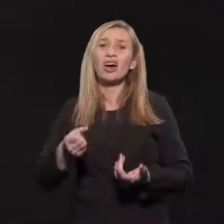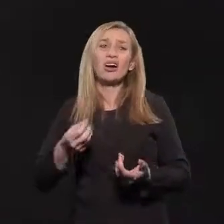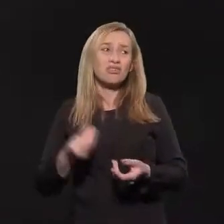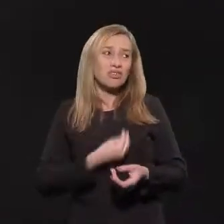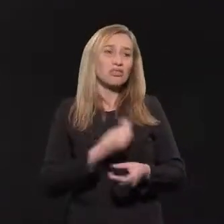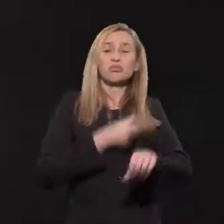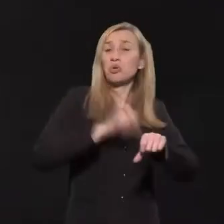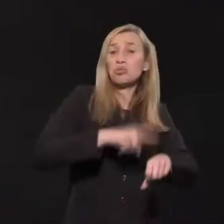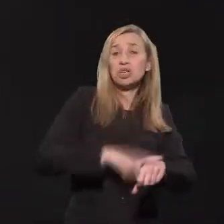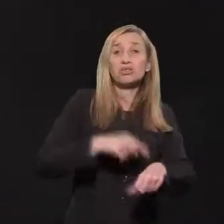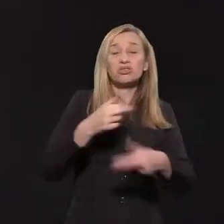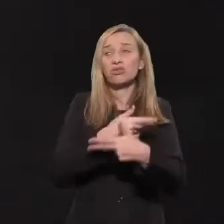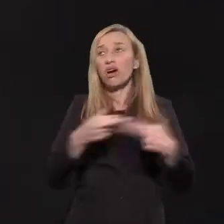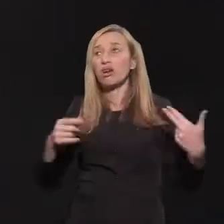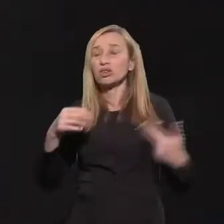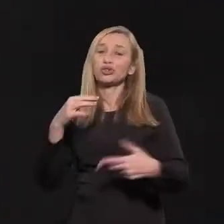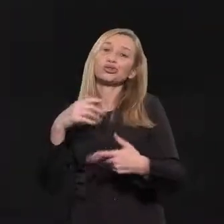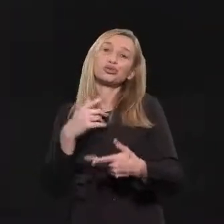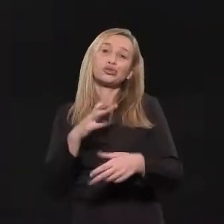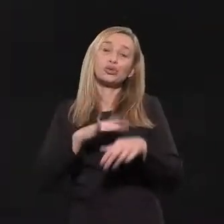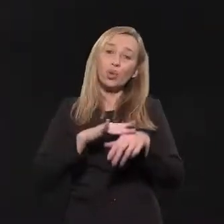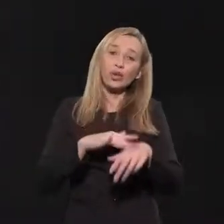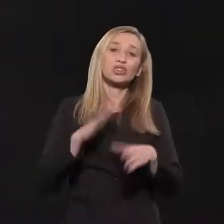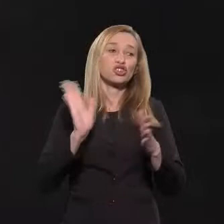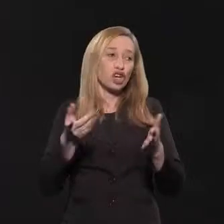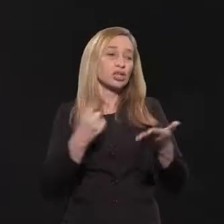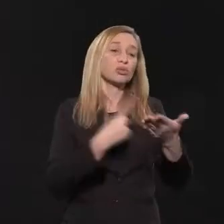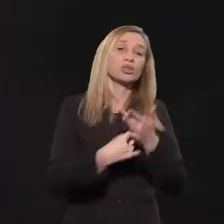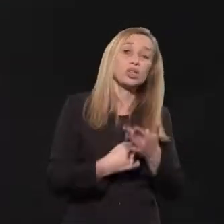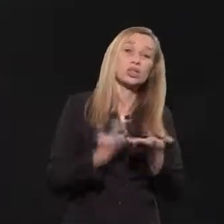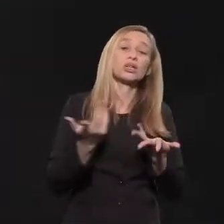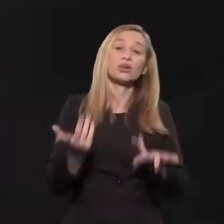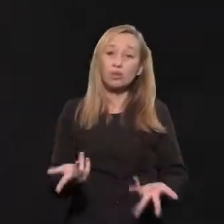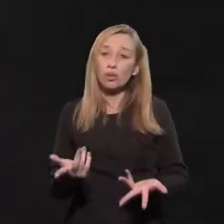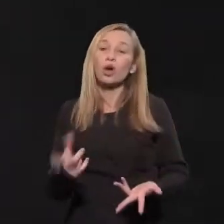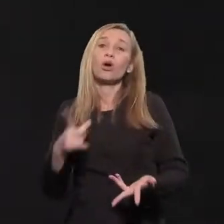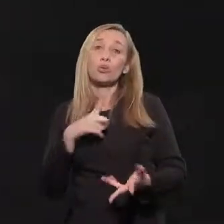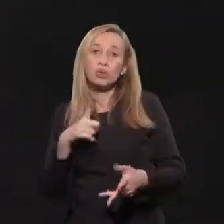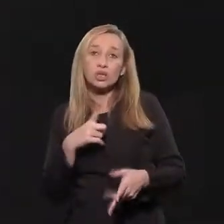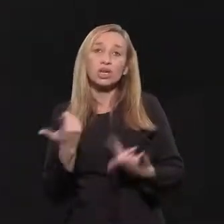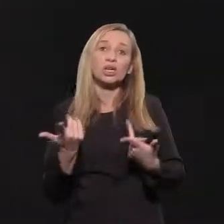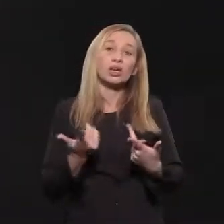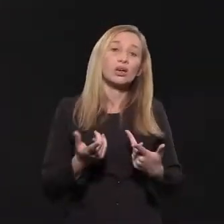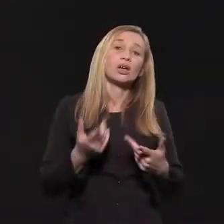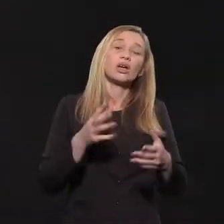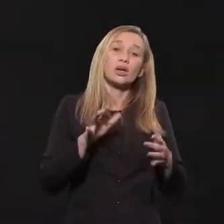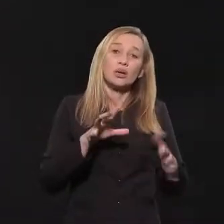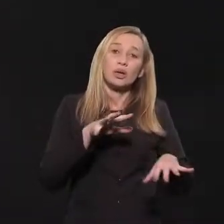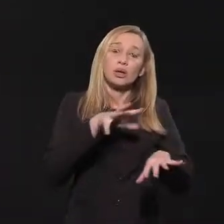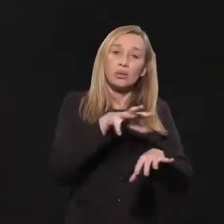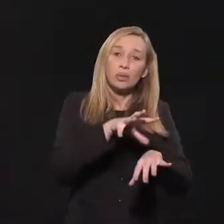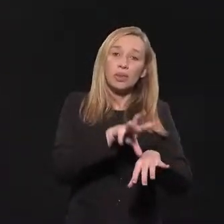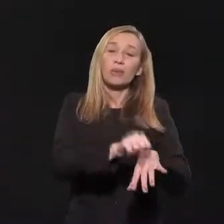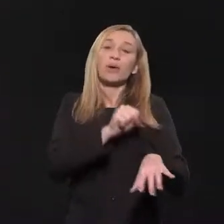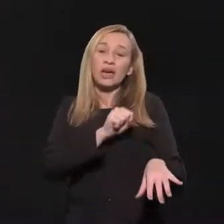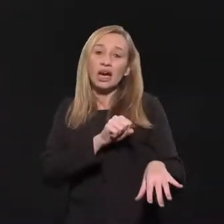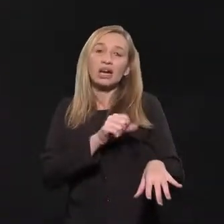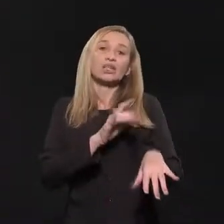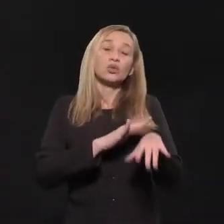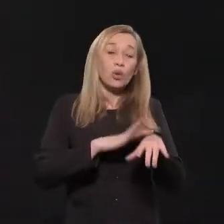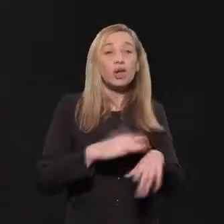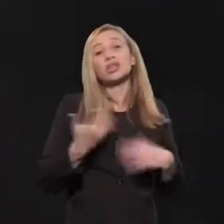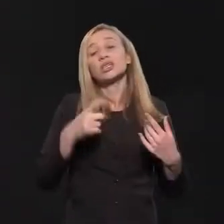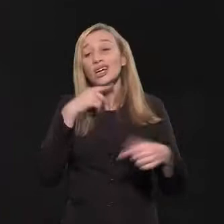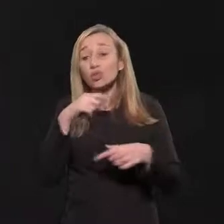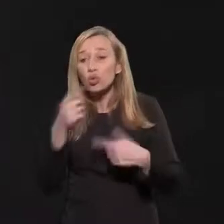época de muita doença. Então muito provavelmente já se protegeu por ter tido a doença, por ter tido contato com alguém doente.